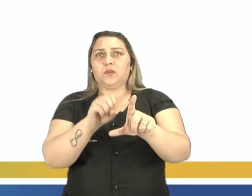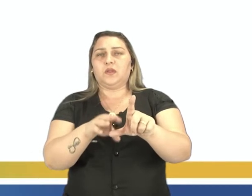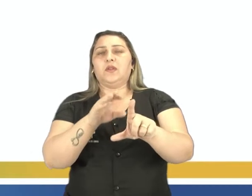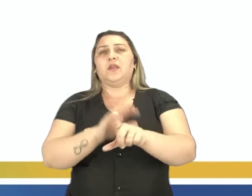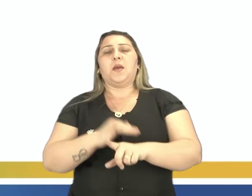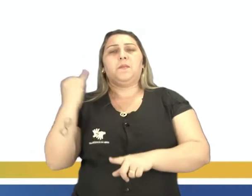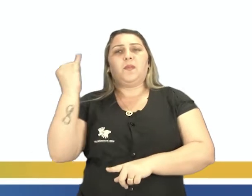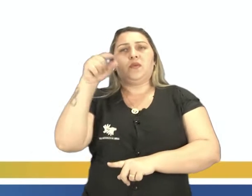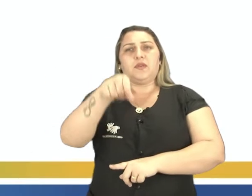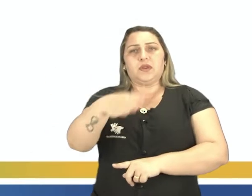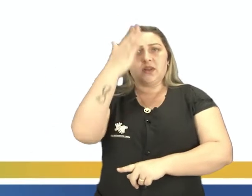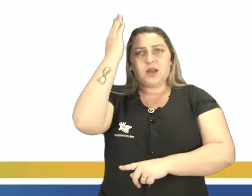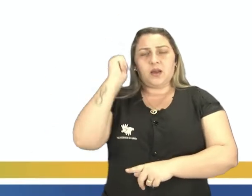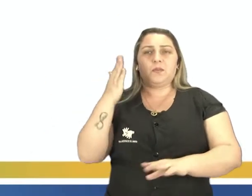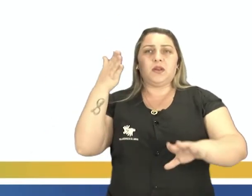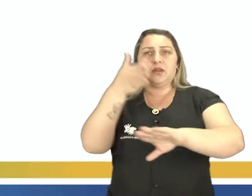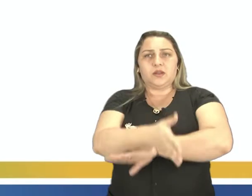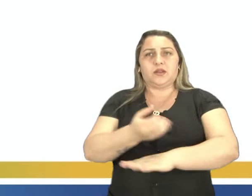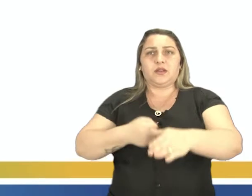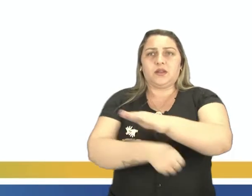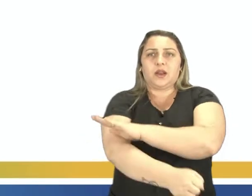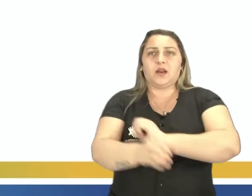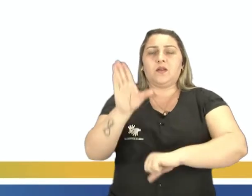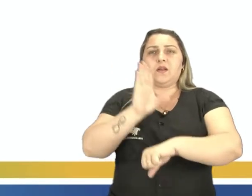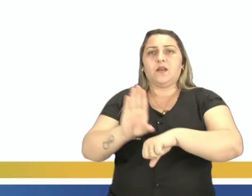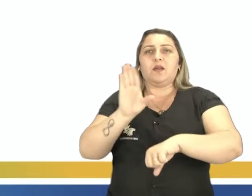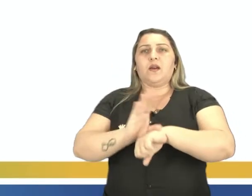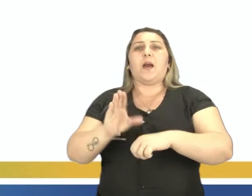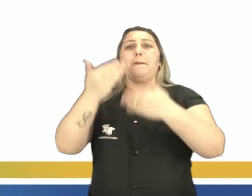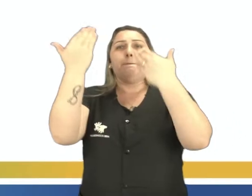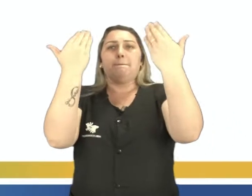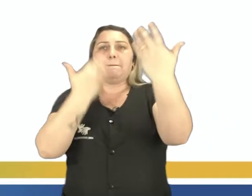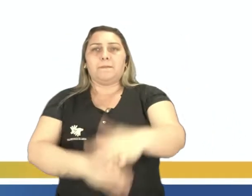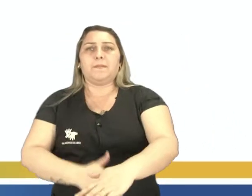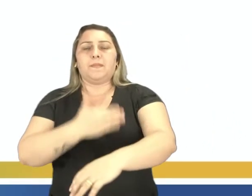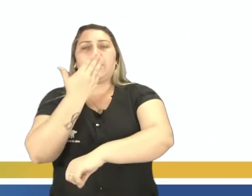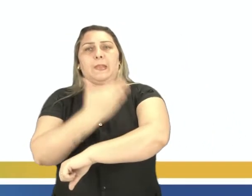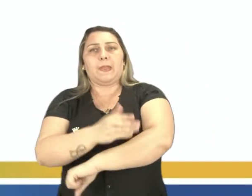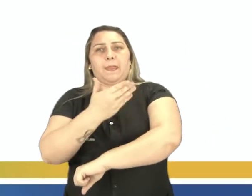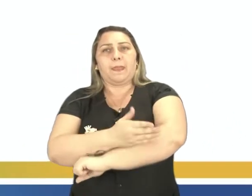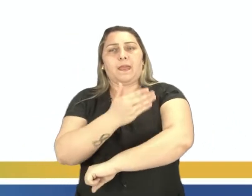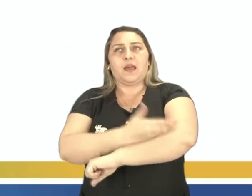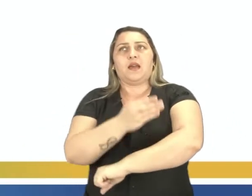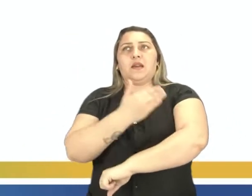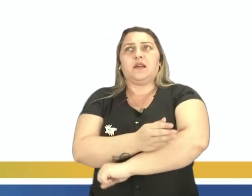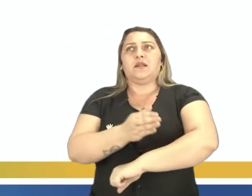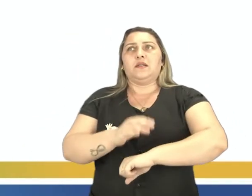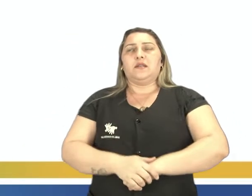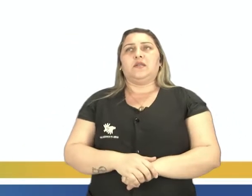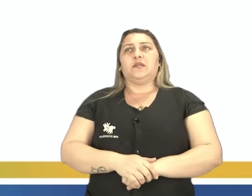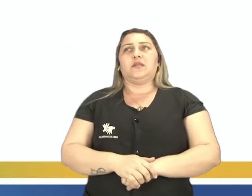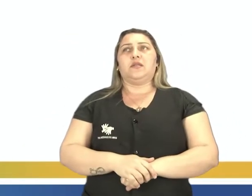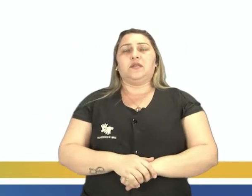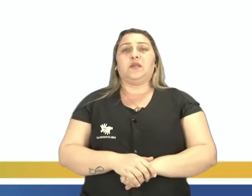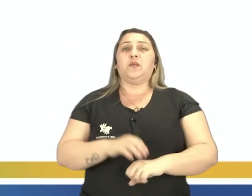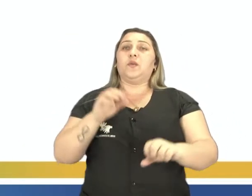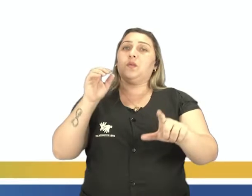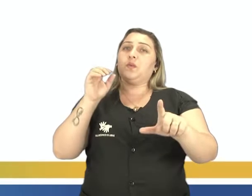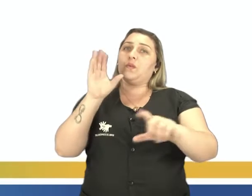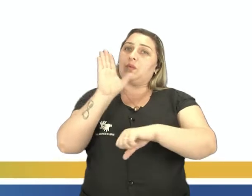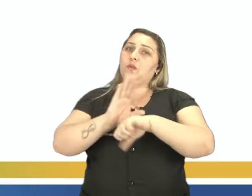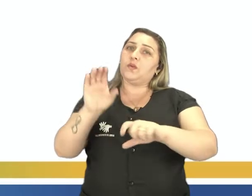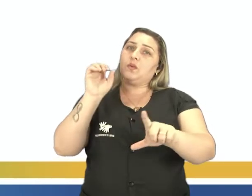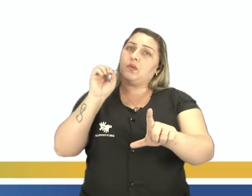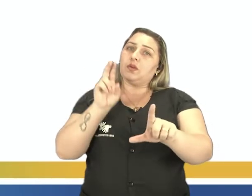que para ingressar no curso, o estudante passa por uma prova prática. Além do curso de licenciatura,